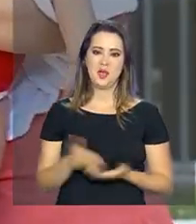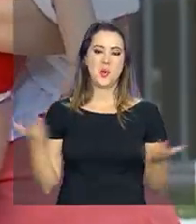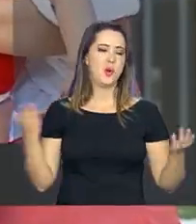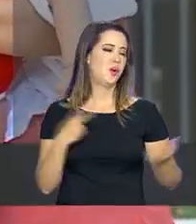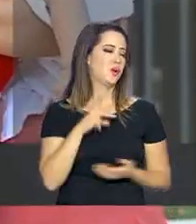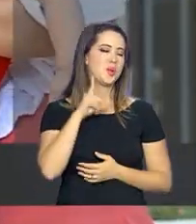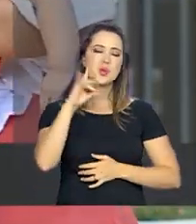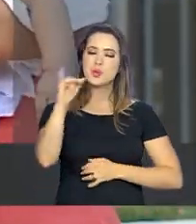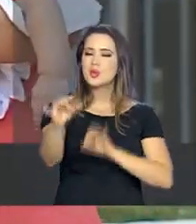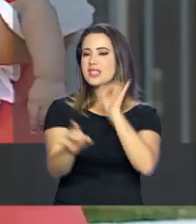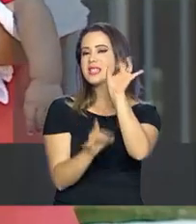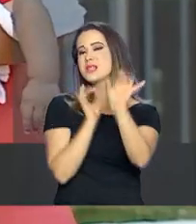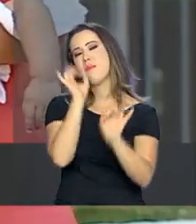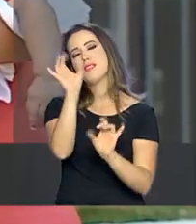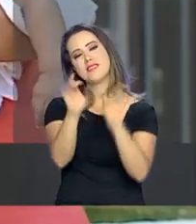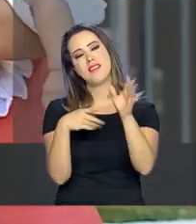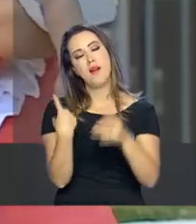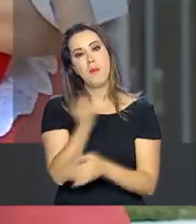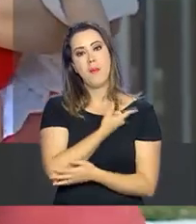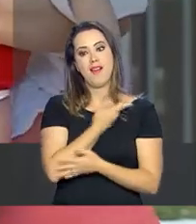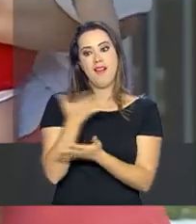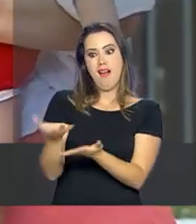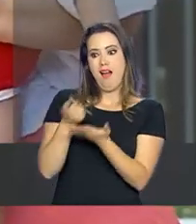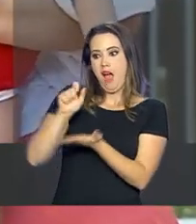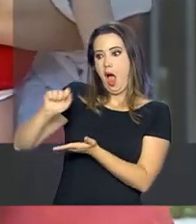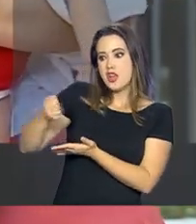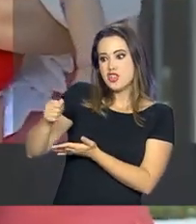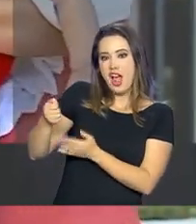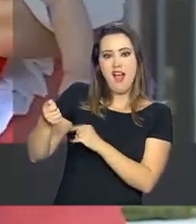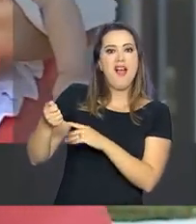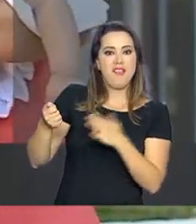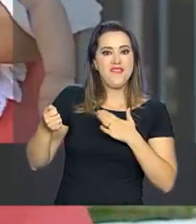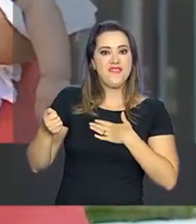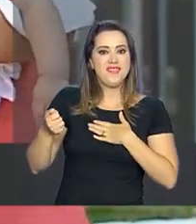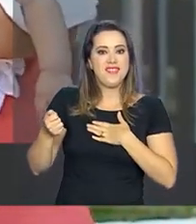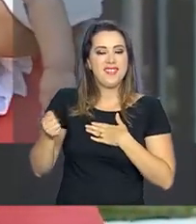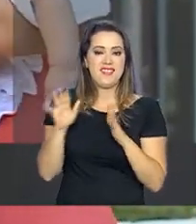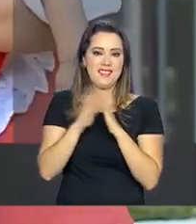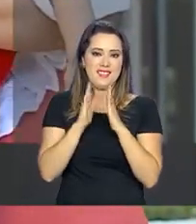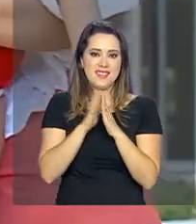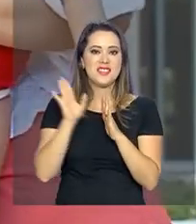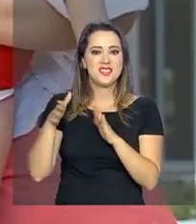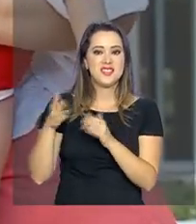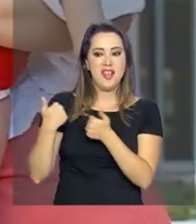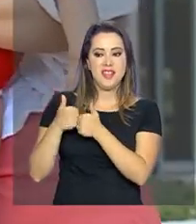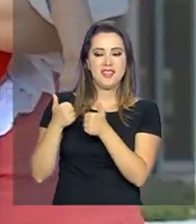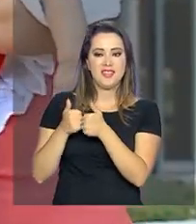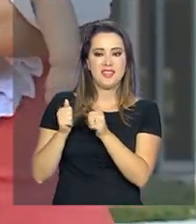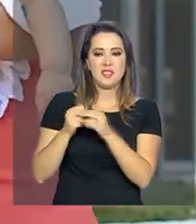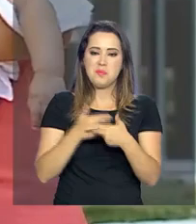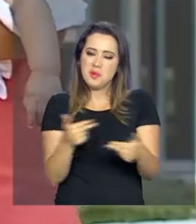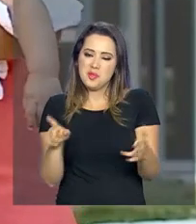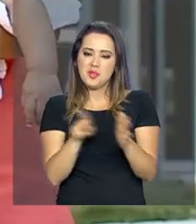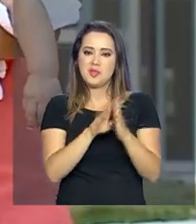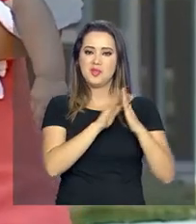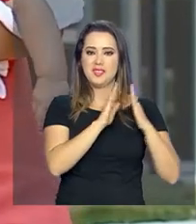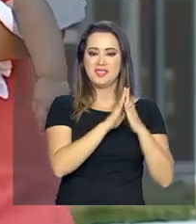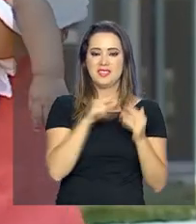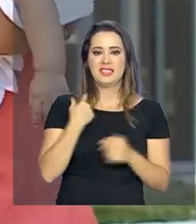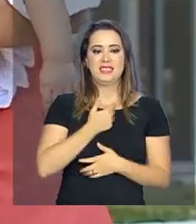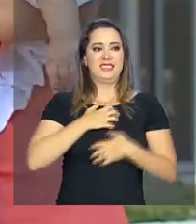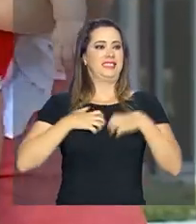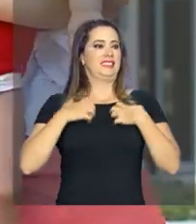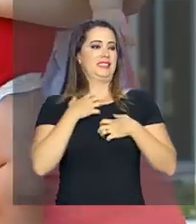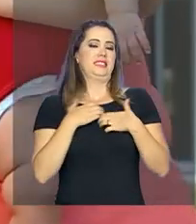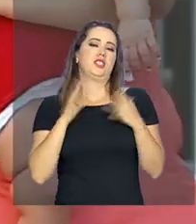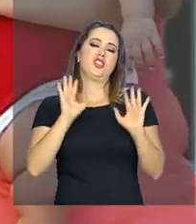especial pra nós, né? Pegar a chave, vamos providenciar a mudança. A gente está muito ansioso, estávamos muito